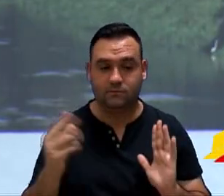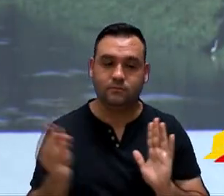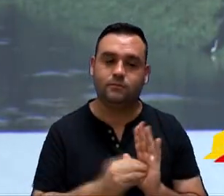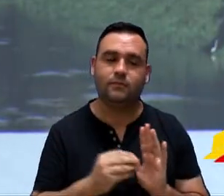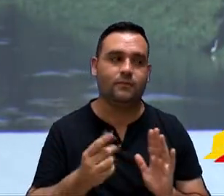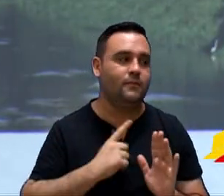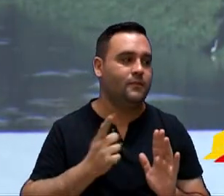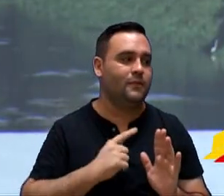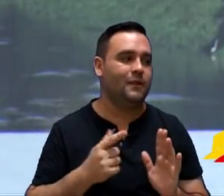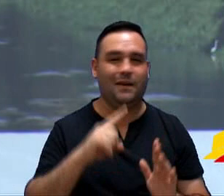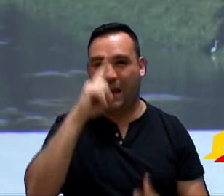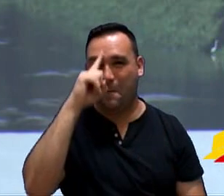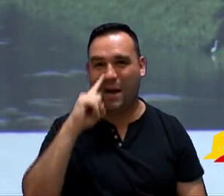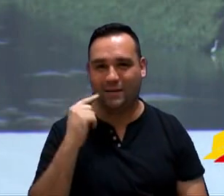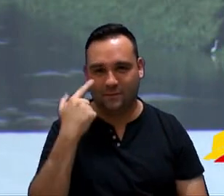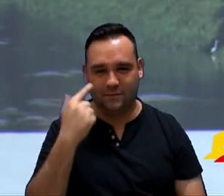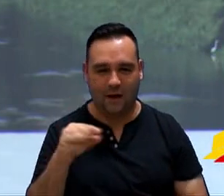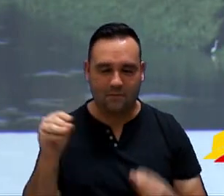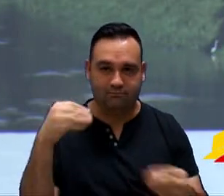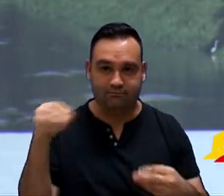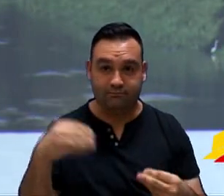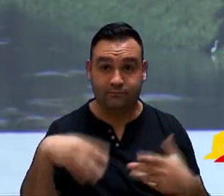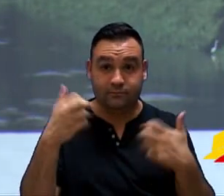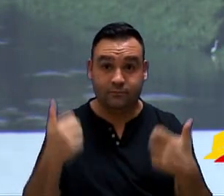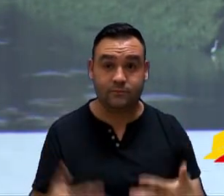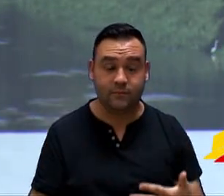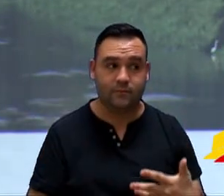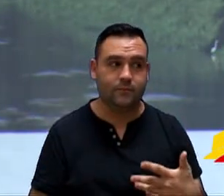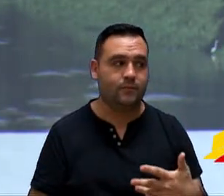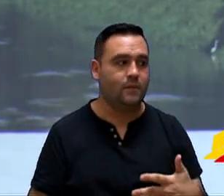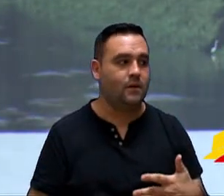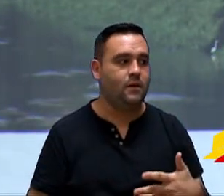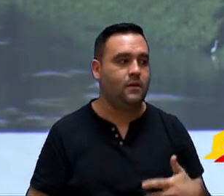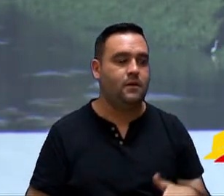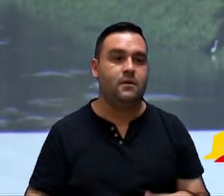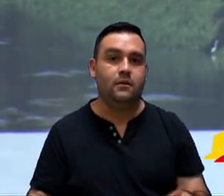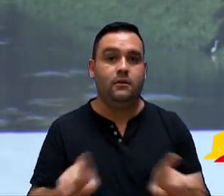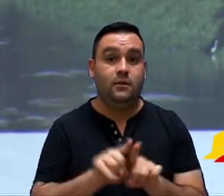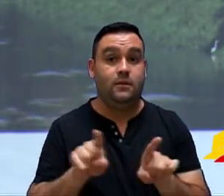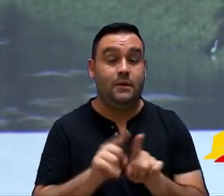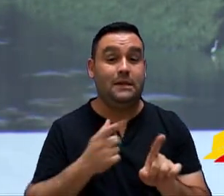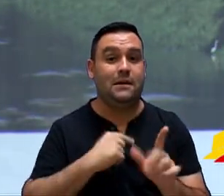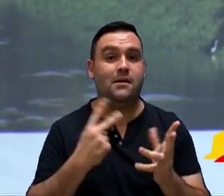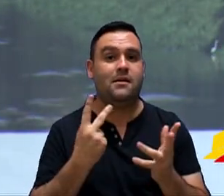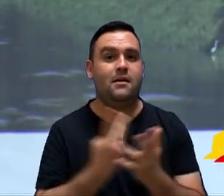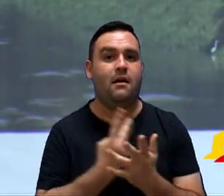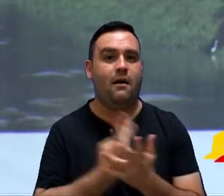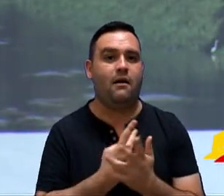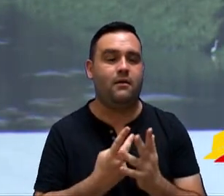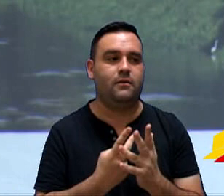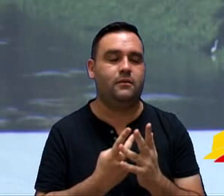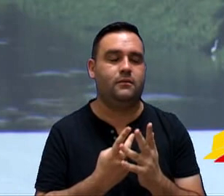no encartado, nesse amarelinho aqui, que, inclusive, presidente, está com uma falha no